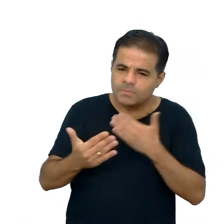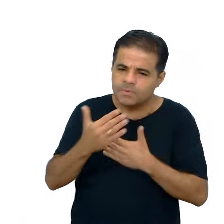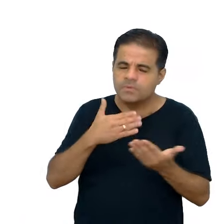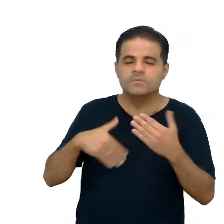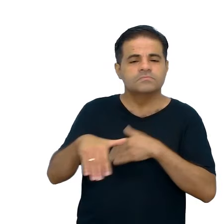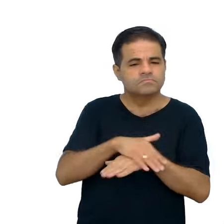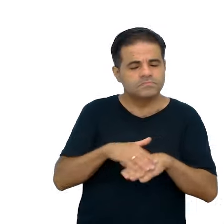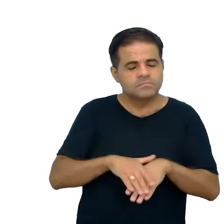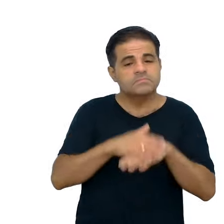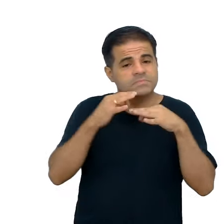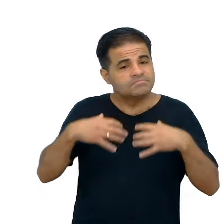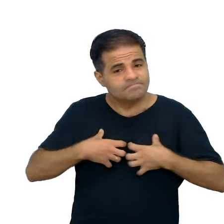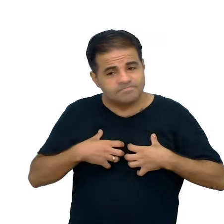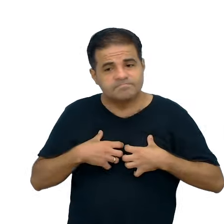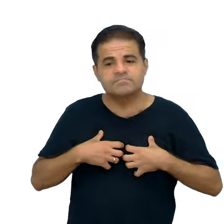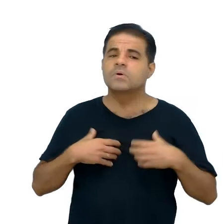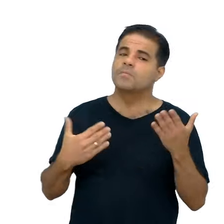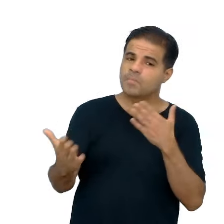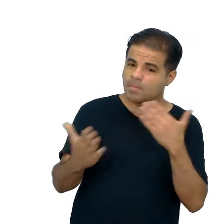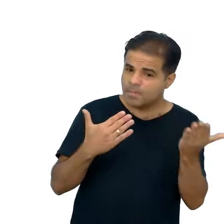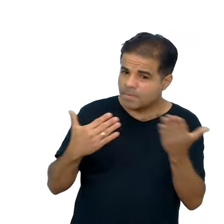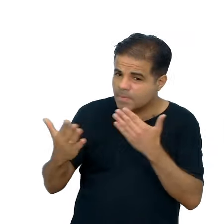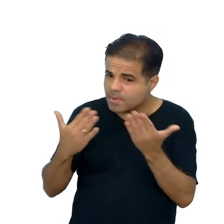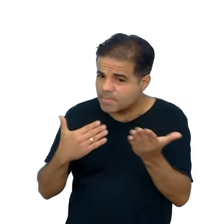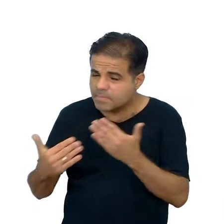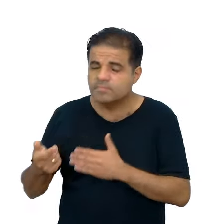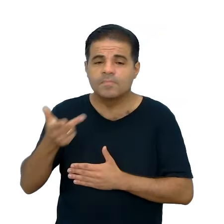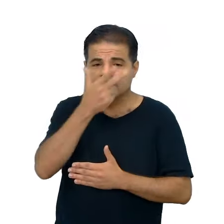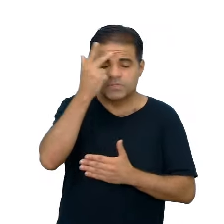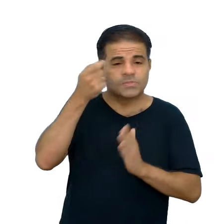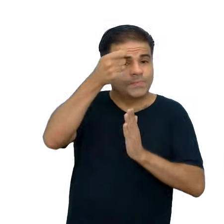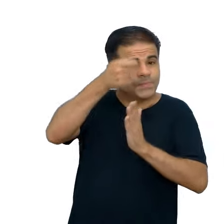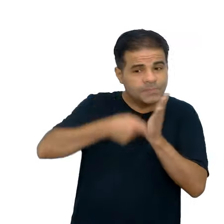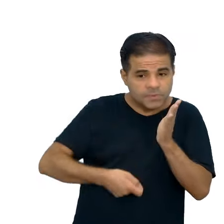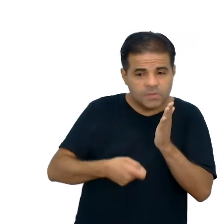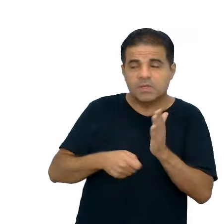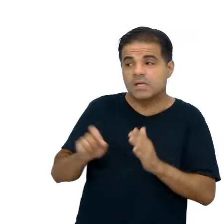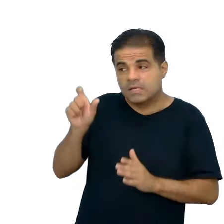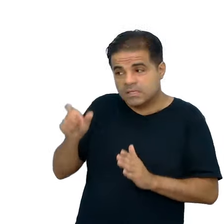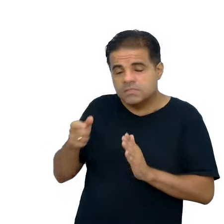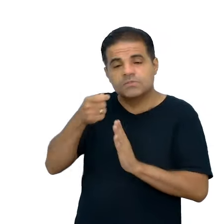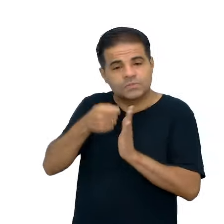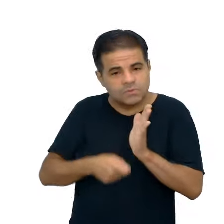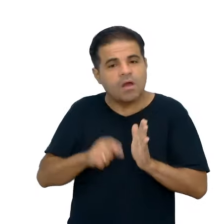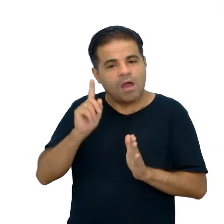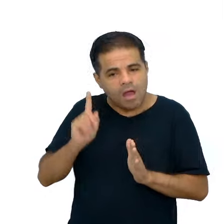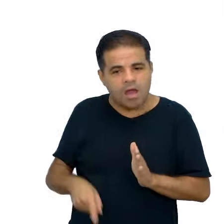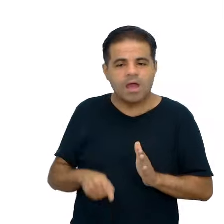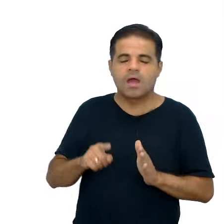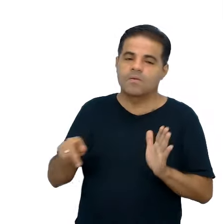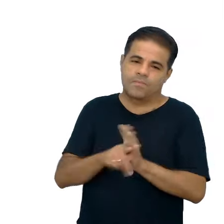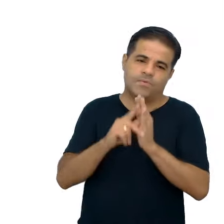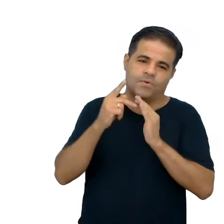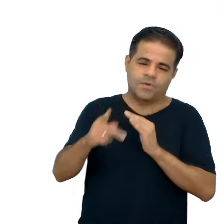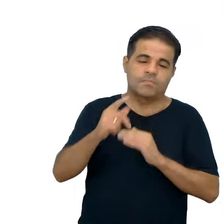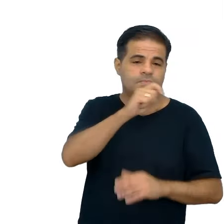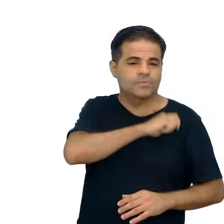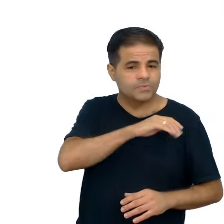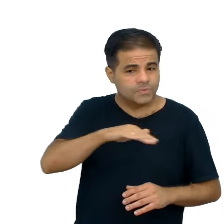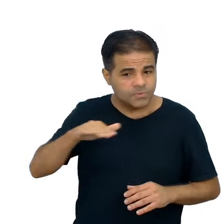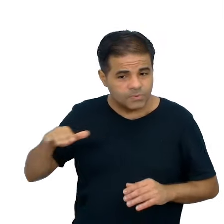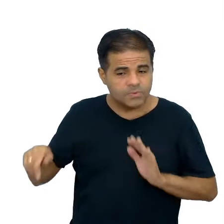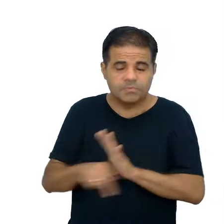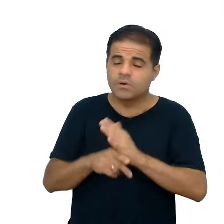também, de certa forma, estamos dialogando com o escritor, e esse escritor será, uma hora, o próprio aluno, o próprio